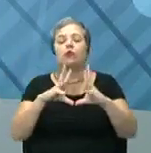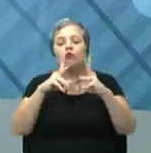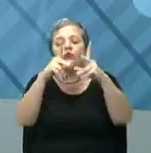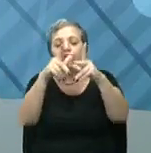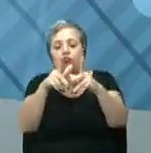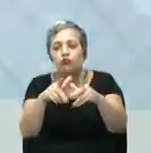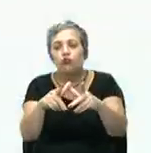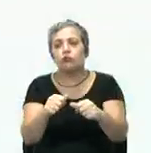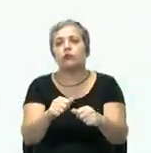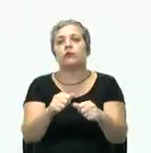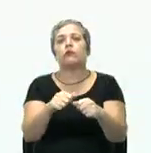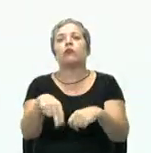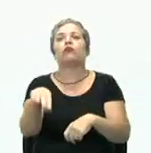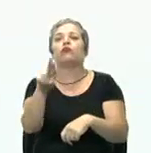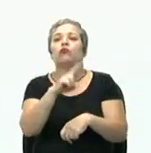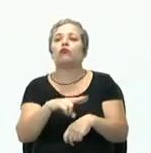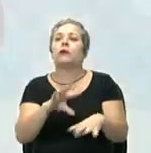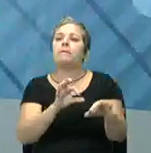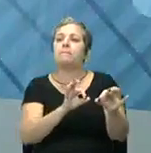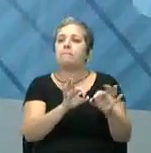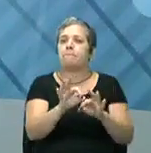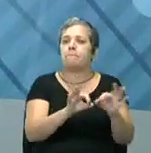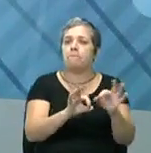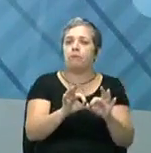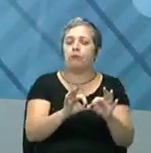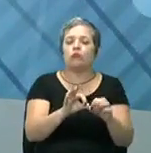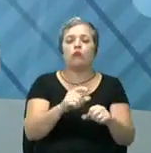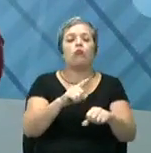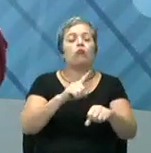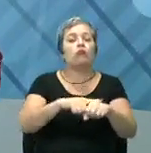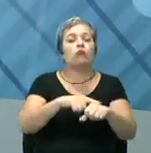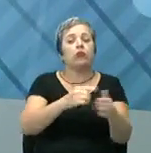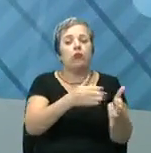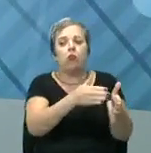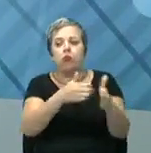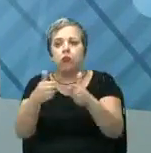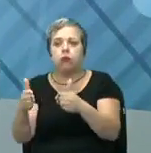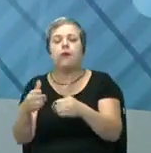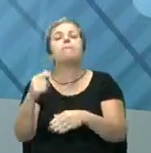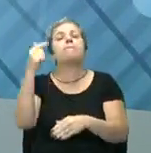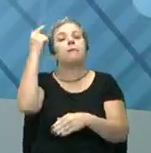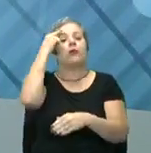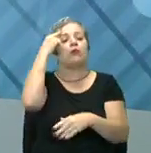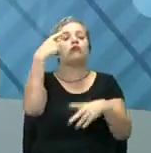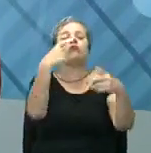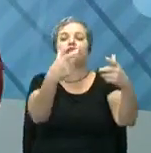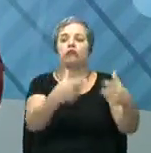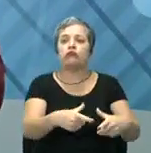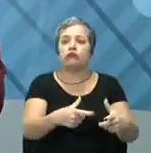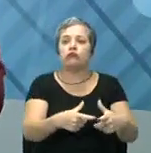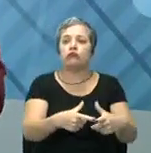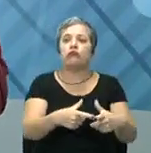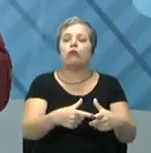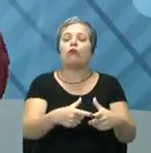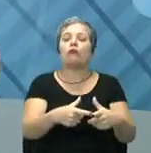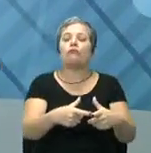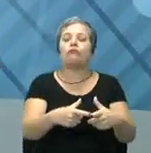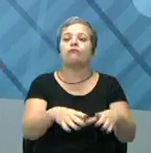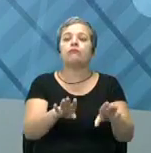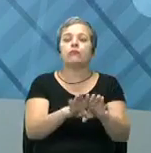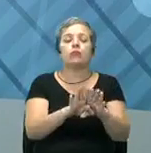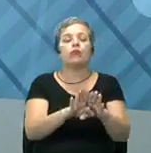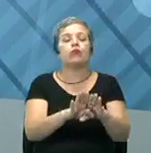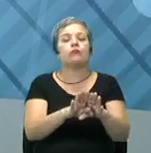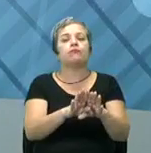maior e eu vou utilizar o planejamento a longo prazo e eu preciso pensar no ambiente, como sistema, o